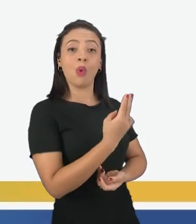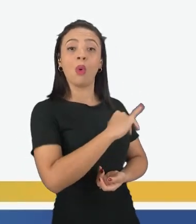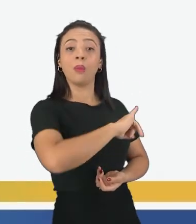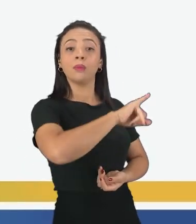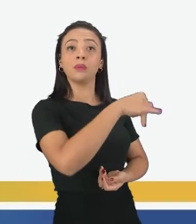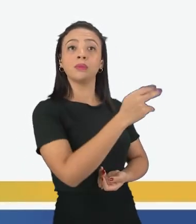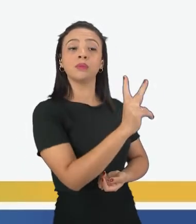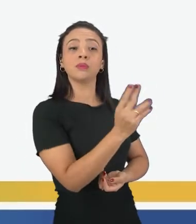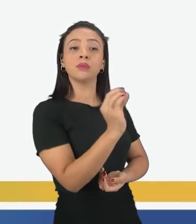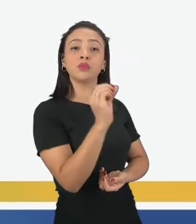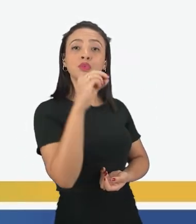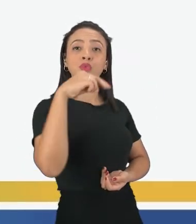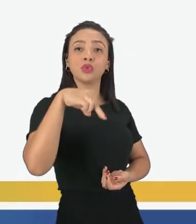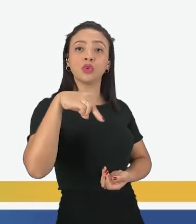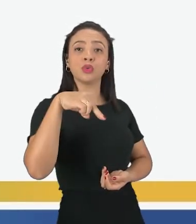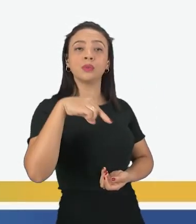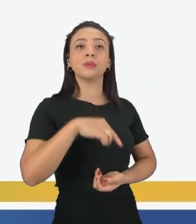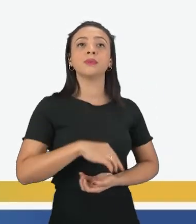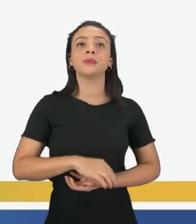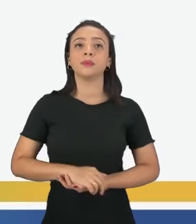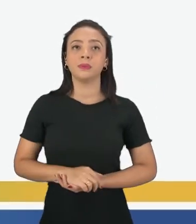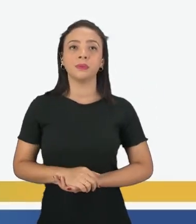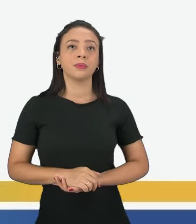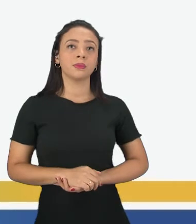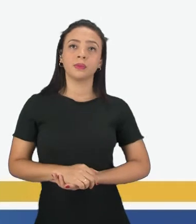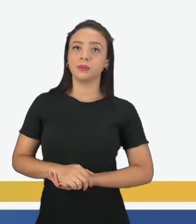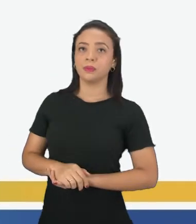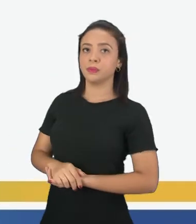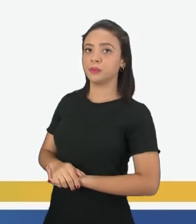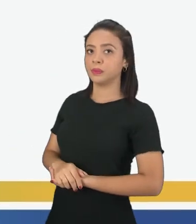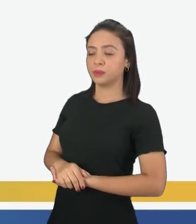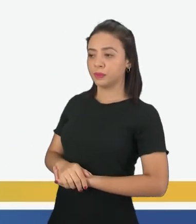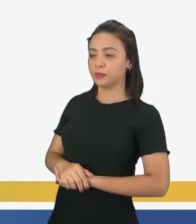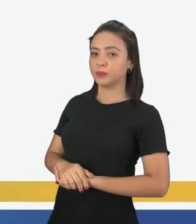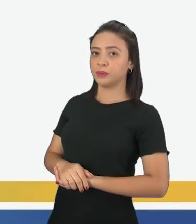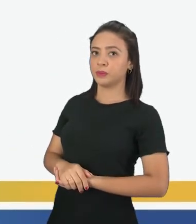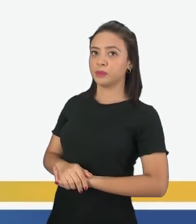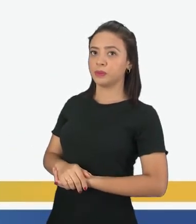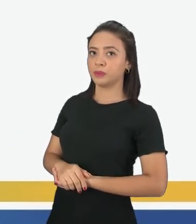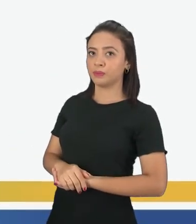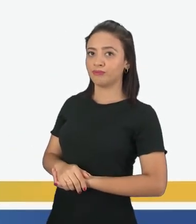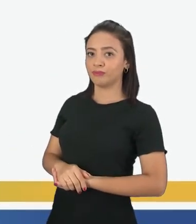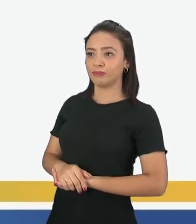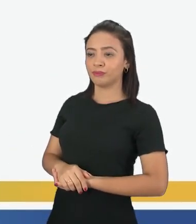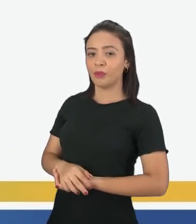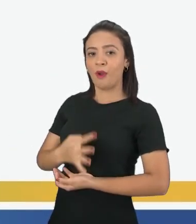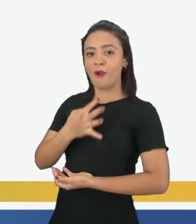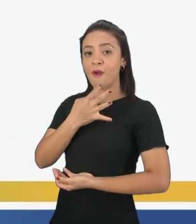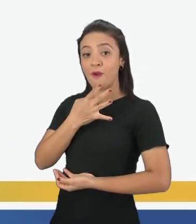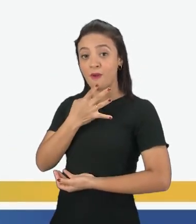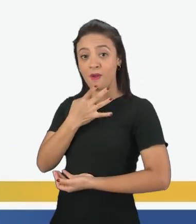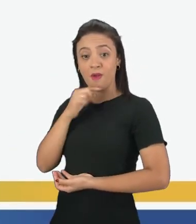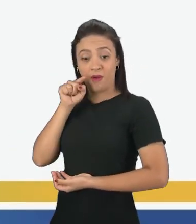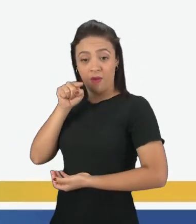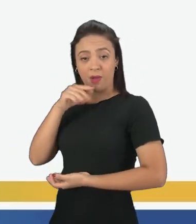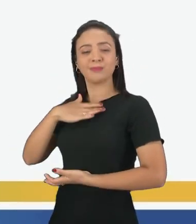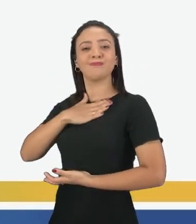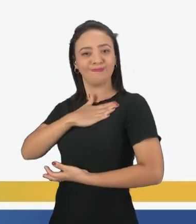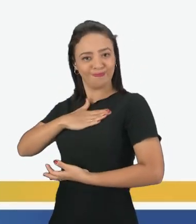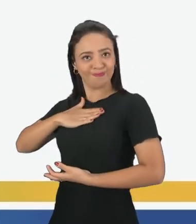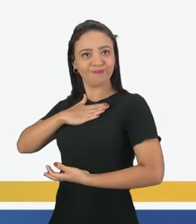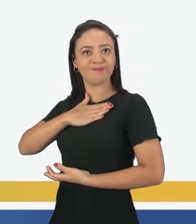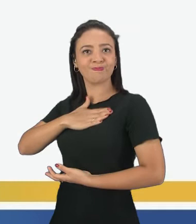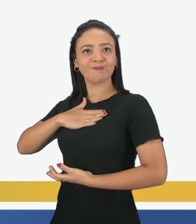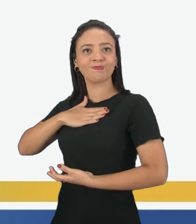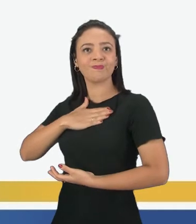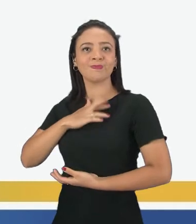Meu nome é John. A Anna diz. Nice to meet you. Prazer em conhecer você.